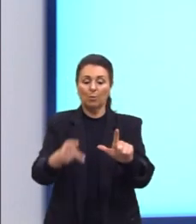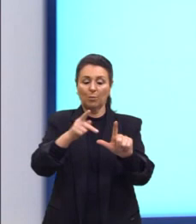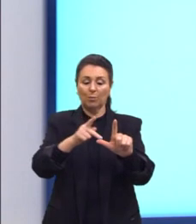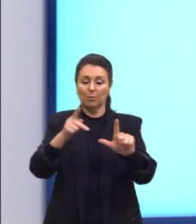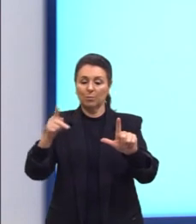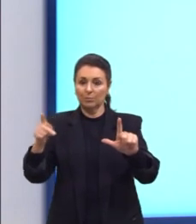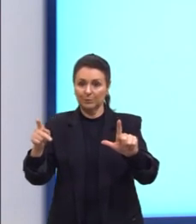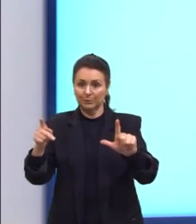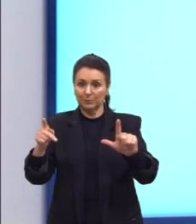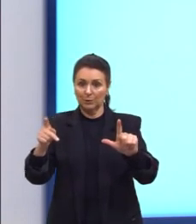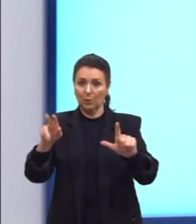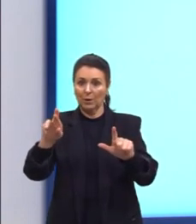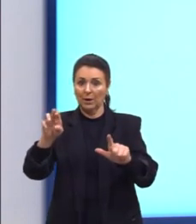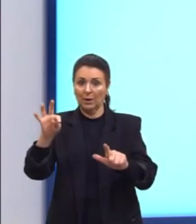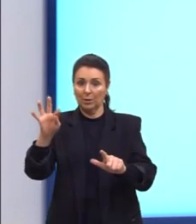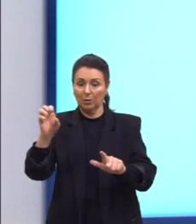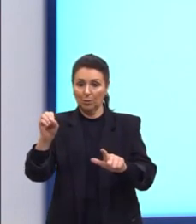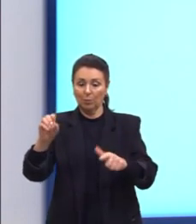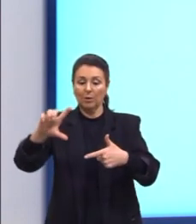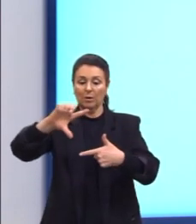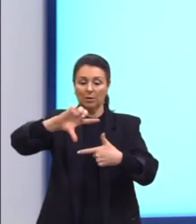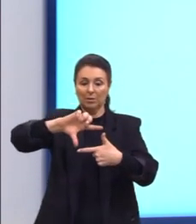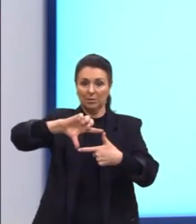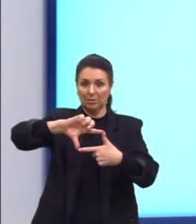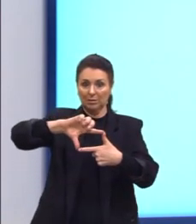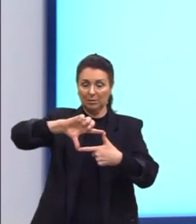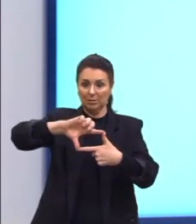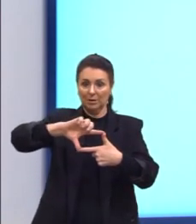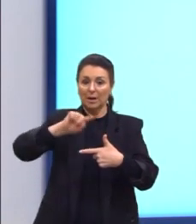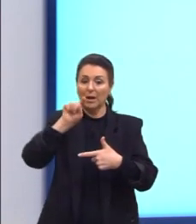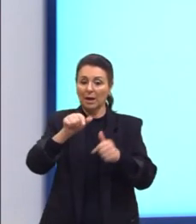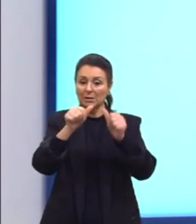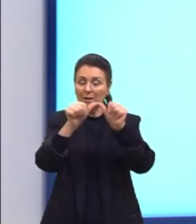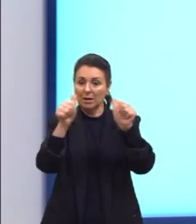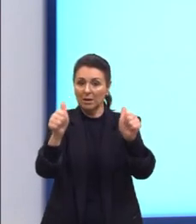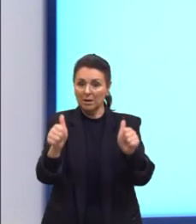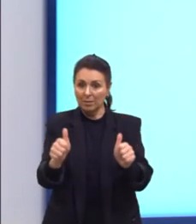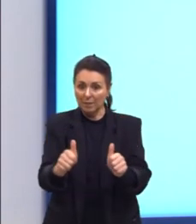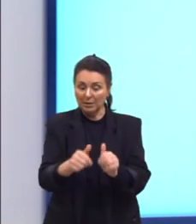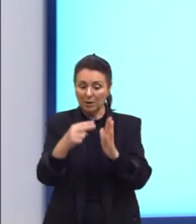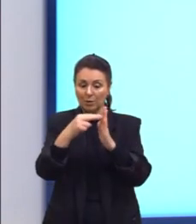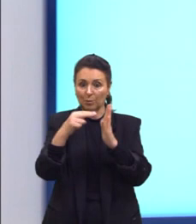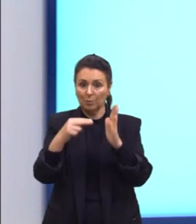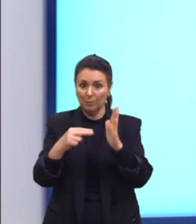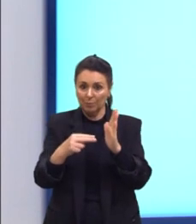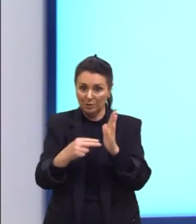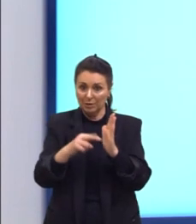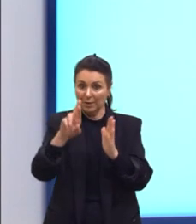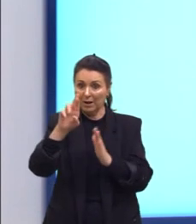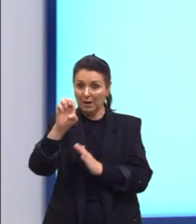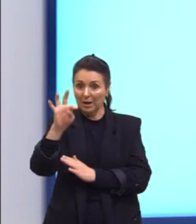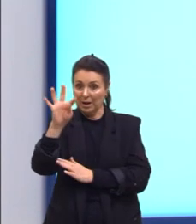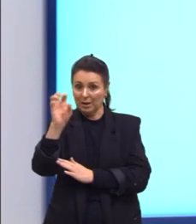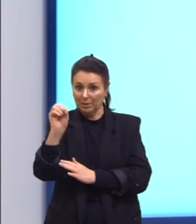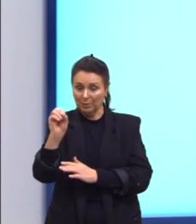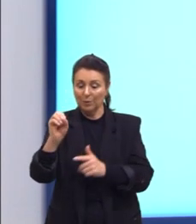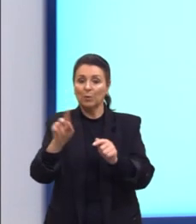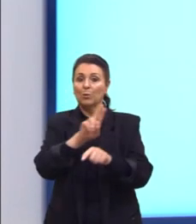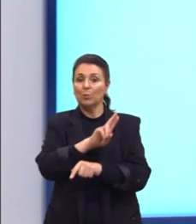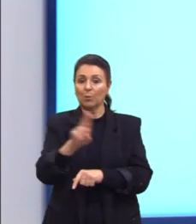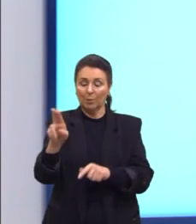reto retângulo. Então, nós sabemos que essa figura é um prisma reto, chamado de